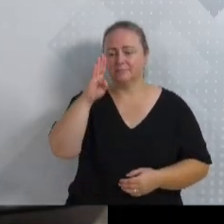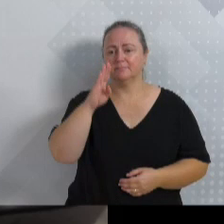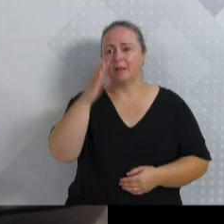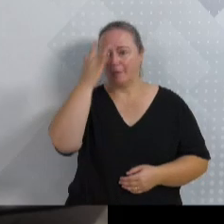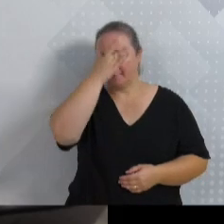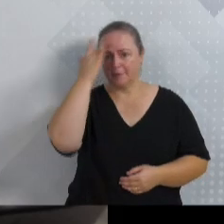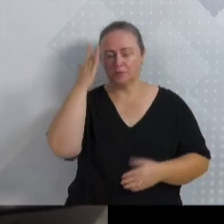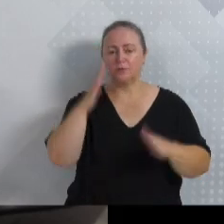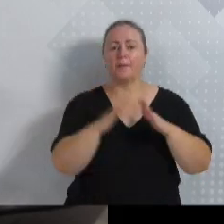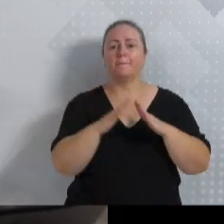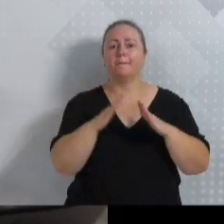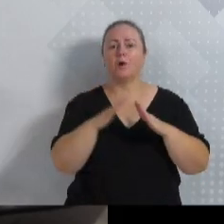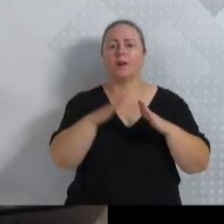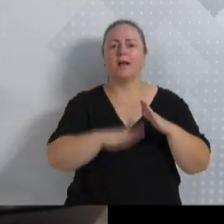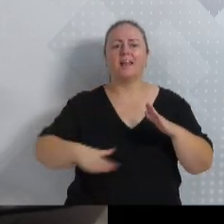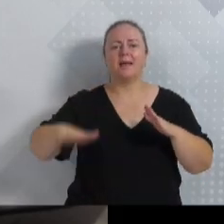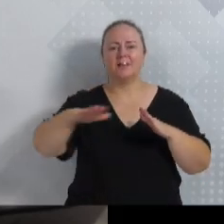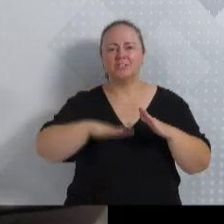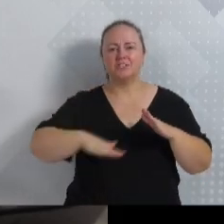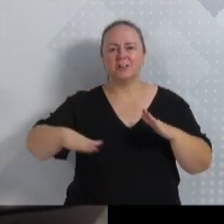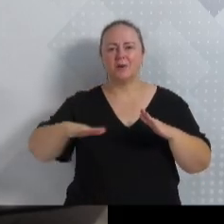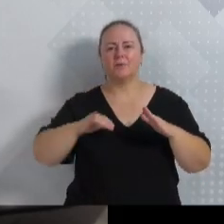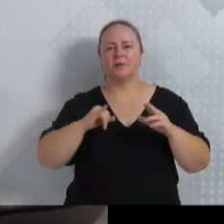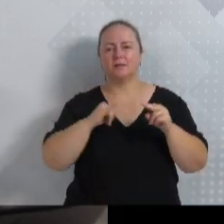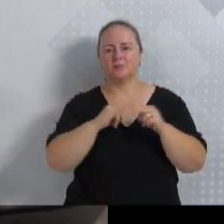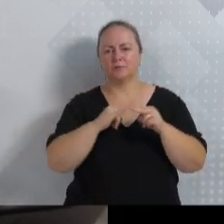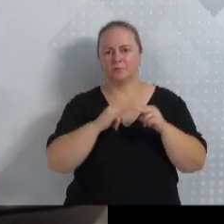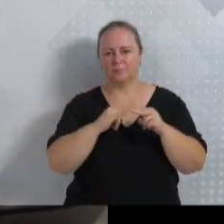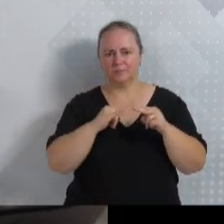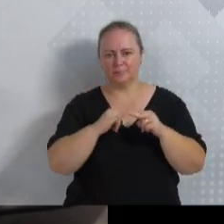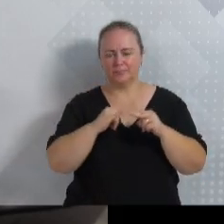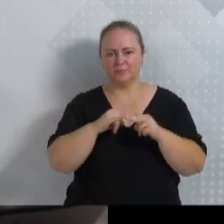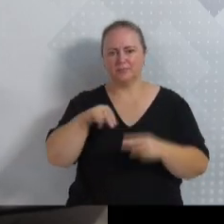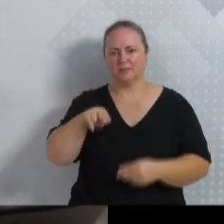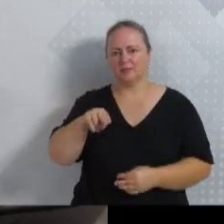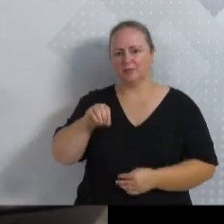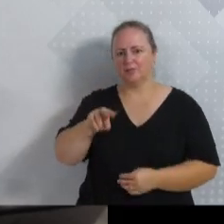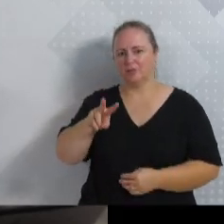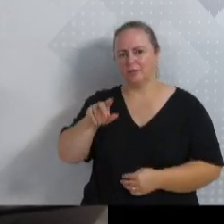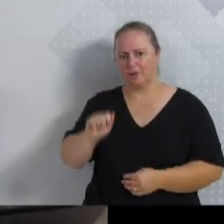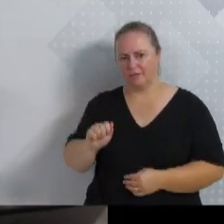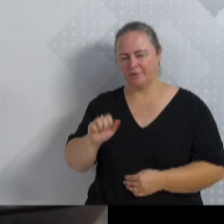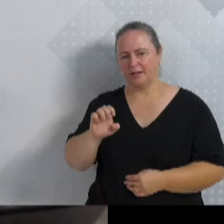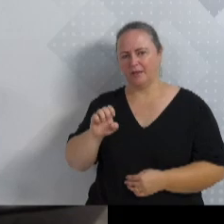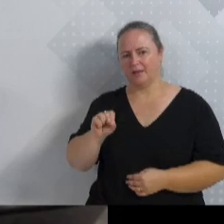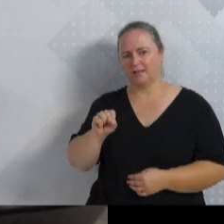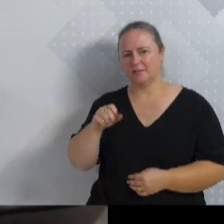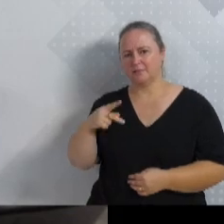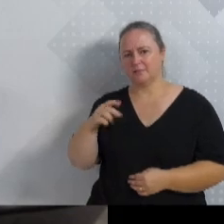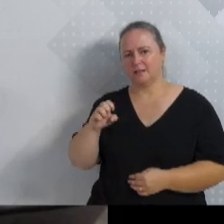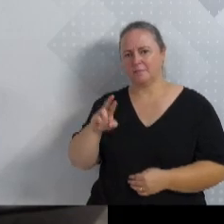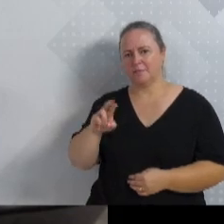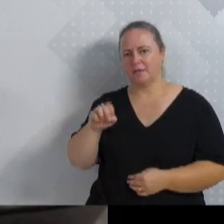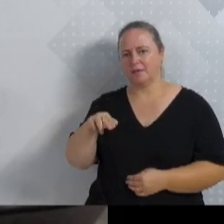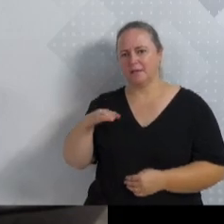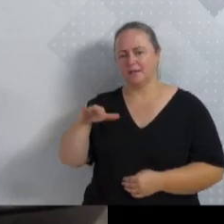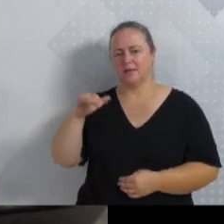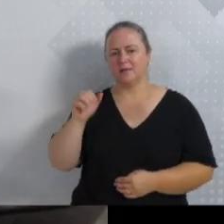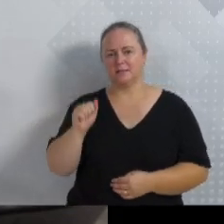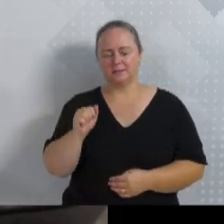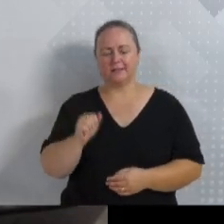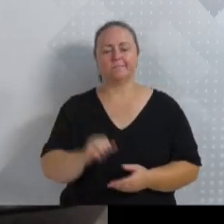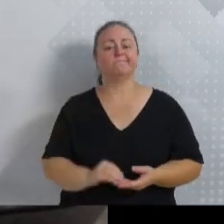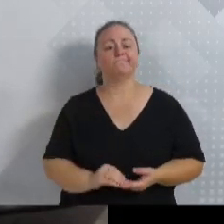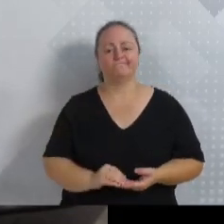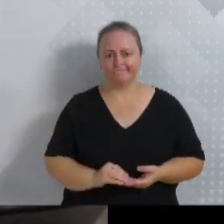Esperança, onde o Gilson, o vereador Gilson, conheço muito a Nova Esperança lá. E eu acho que com a ajuda do Gilson